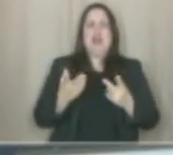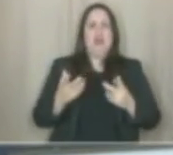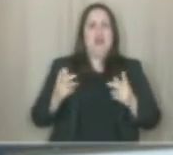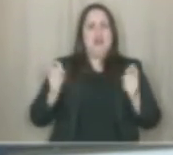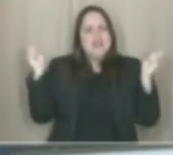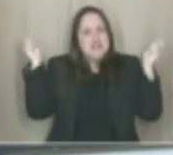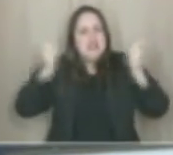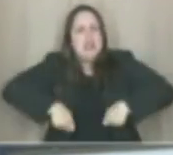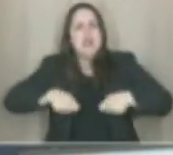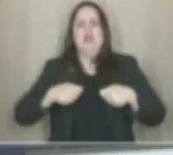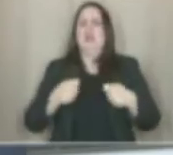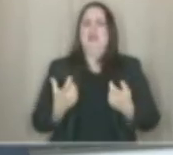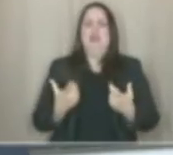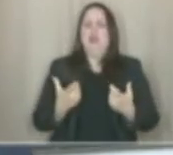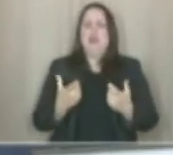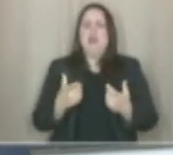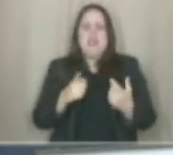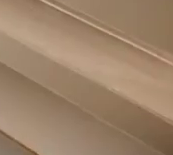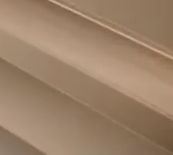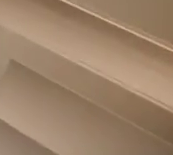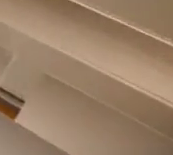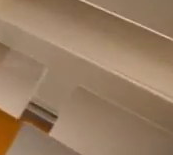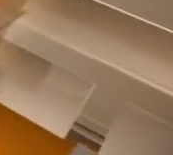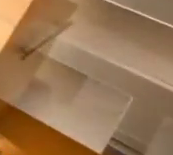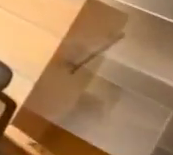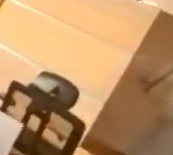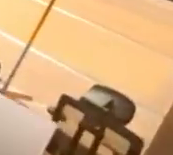que é justamente o que lhe garante esse direito.